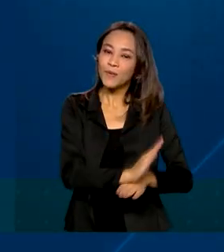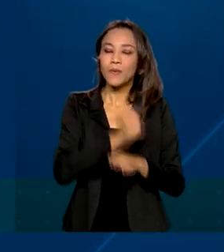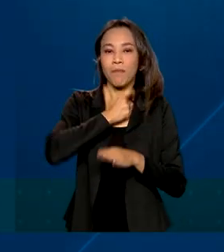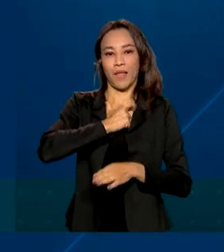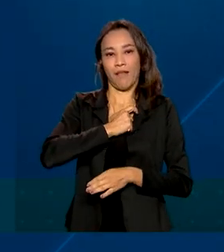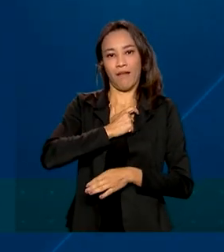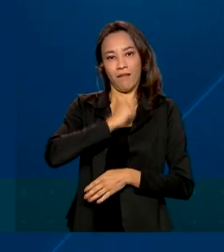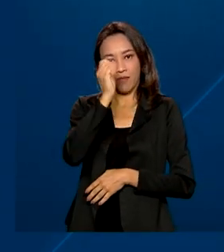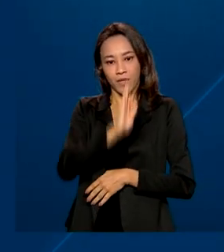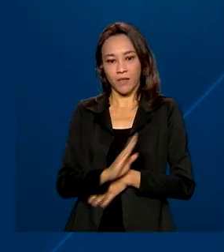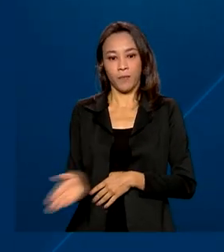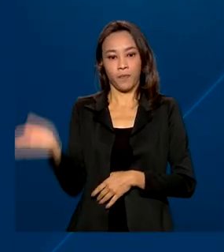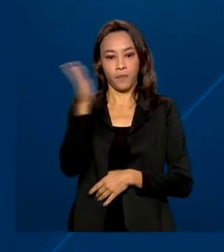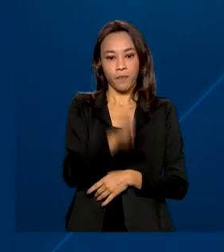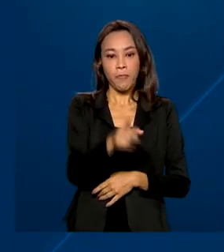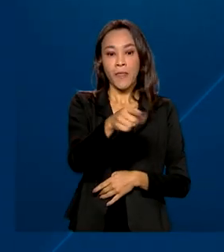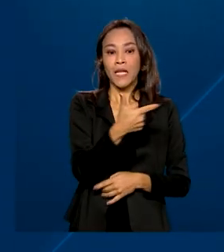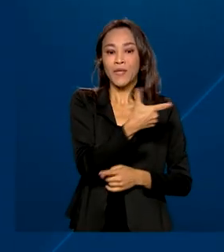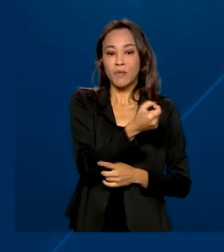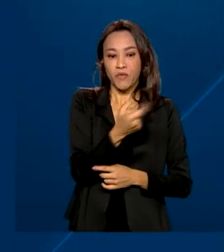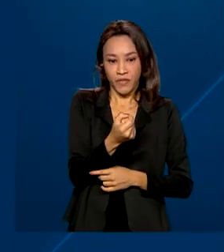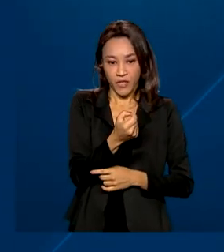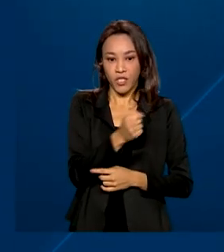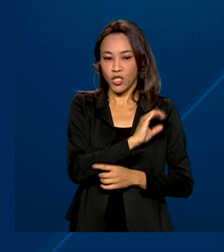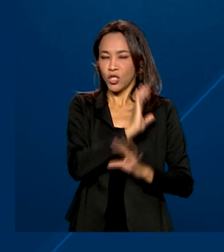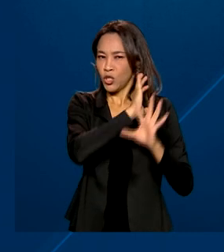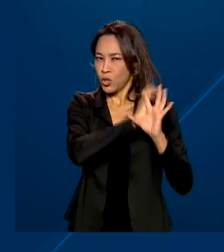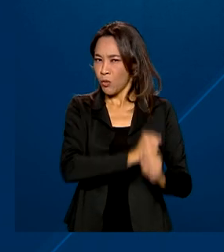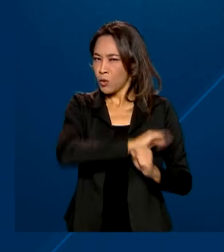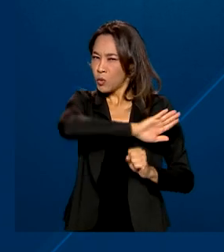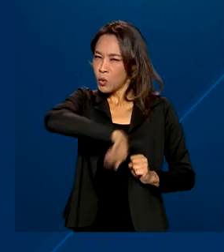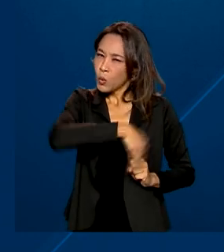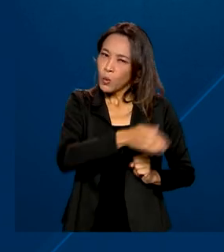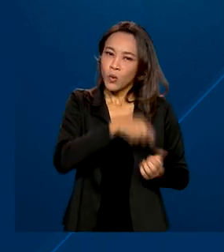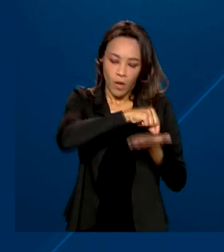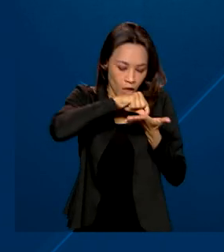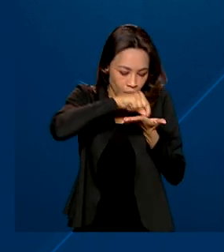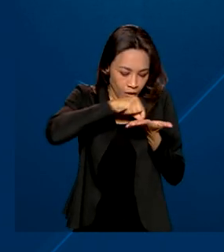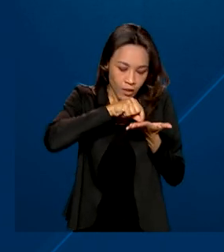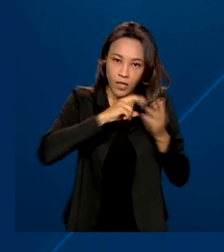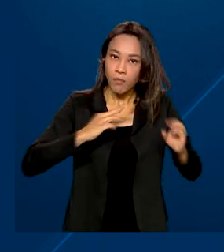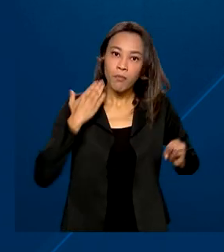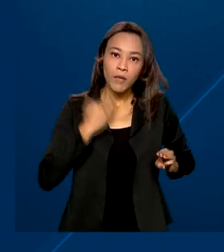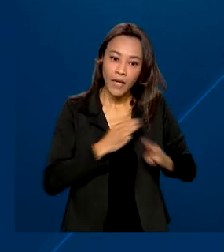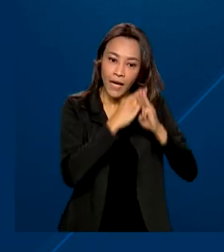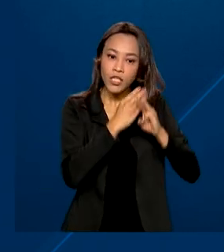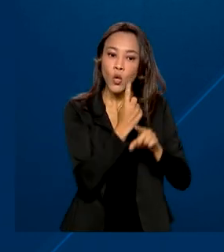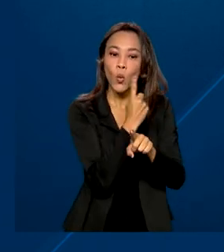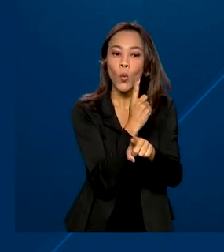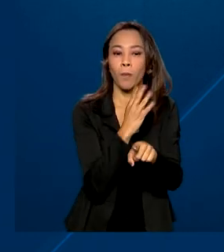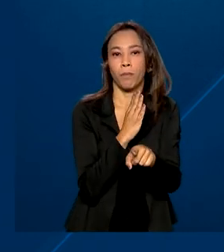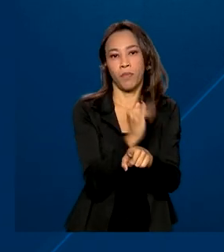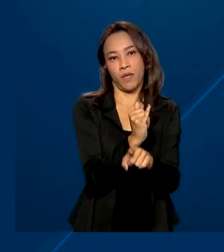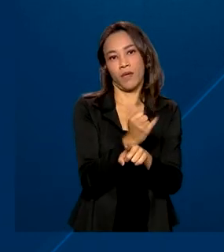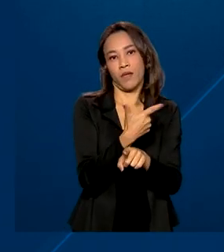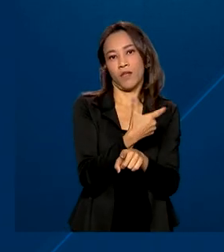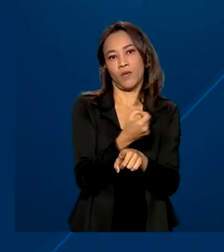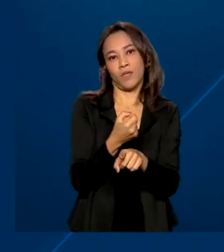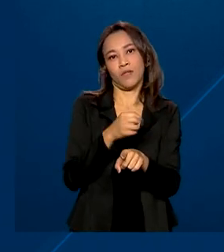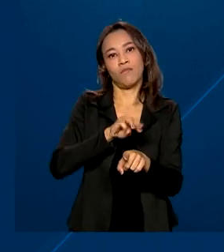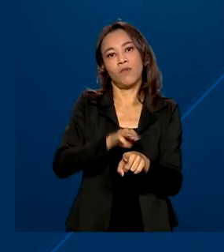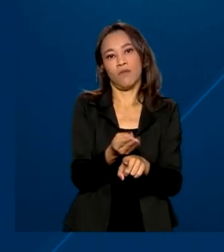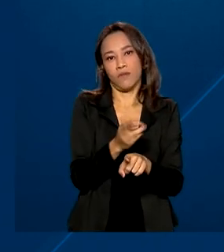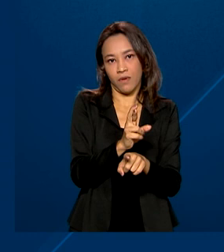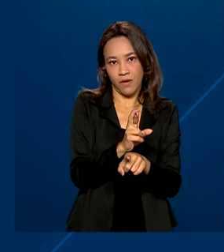2020, o total de repasse das loterias para o esporte brasileiro passou dos 1 bilhão e 200 milhões de